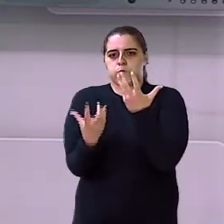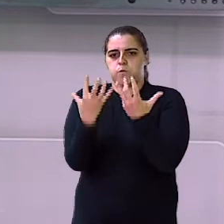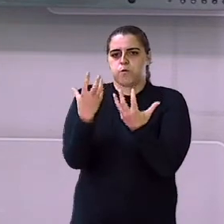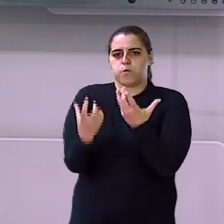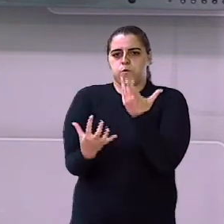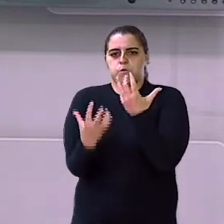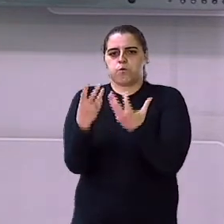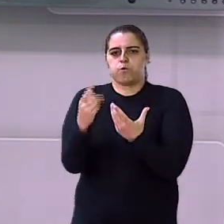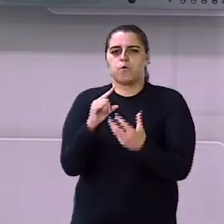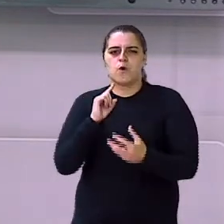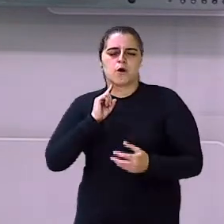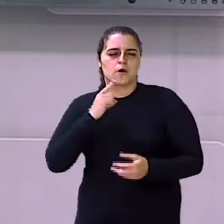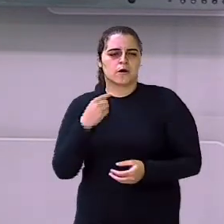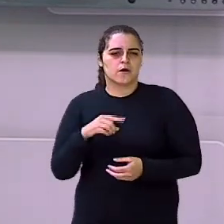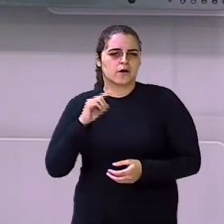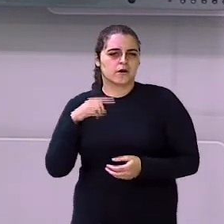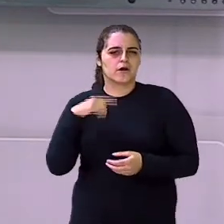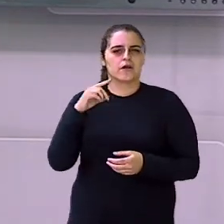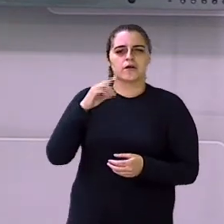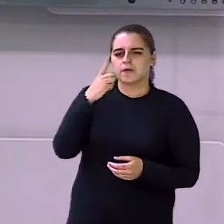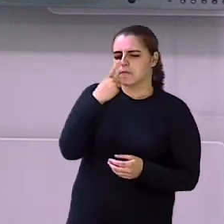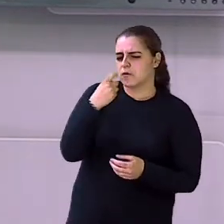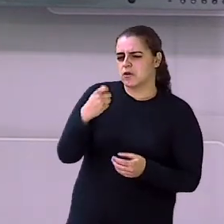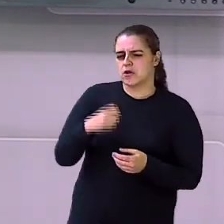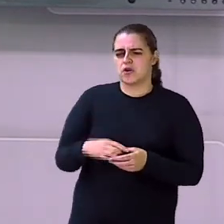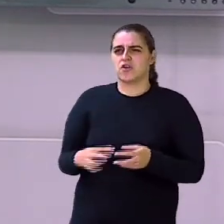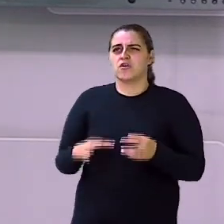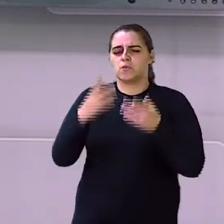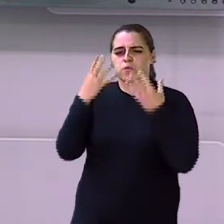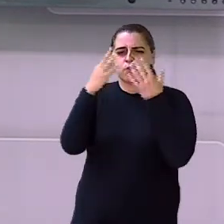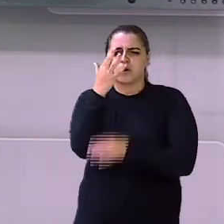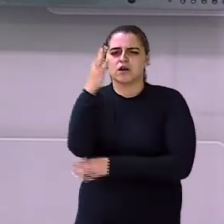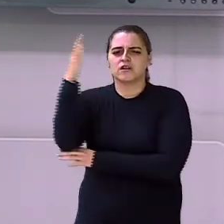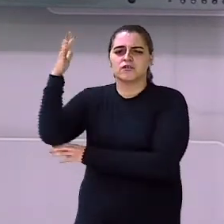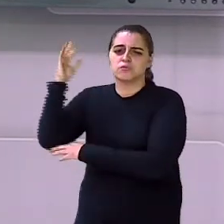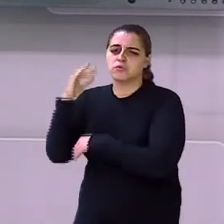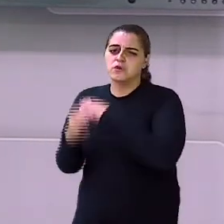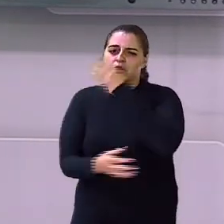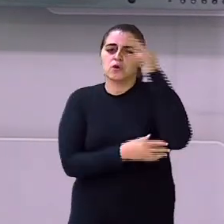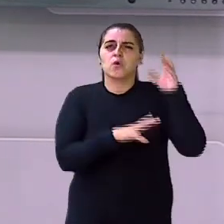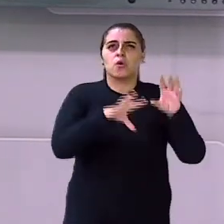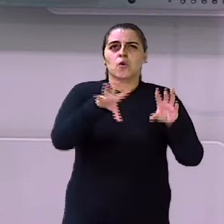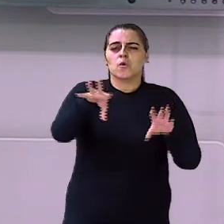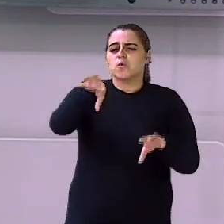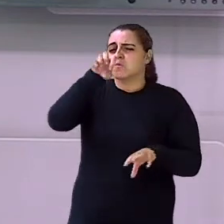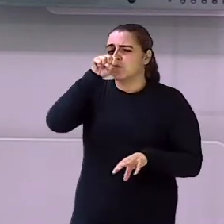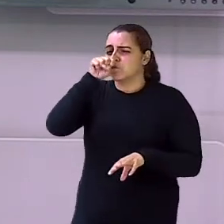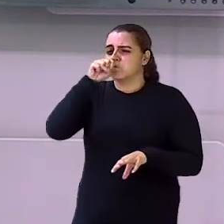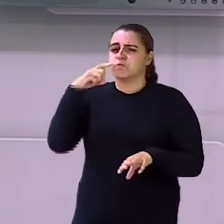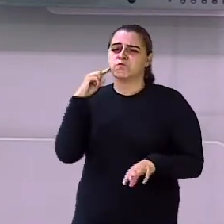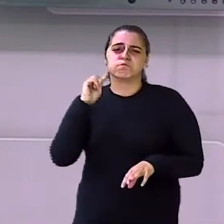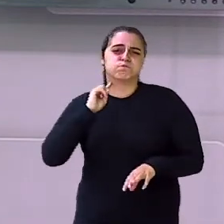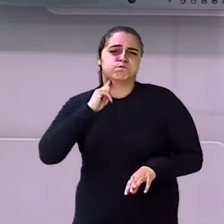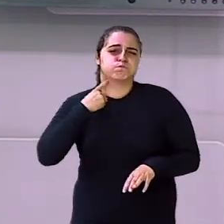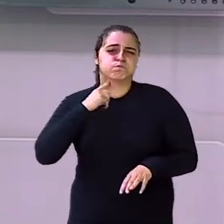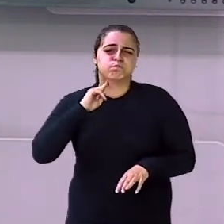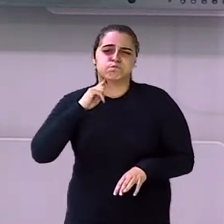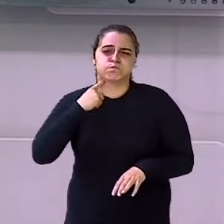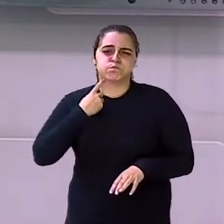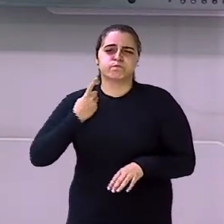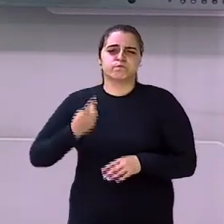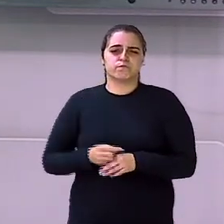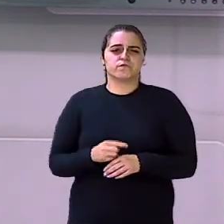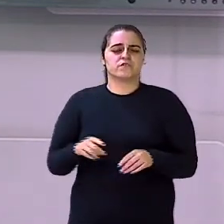E queima nossas árvores E queima tudo E faz aquele Poluição Que o ar fica sujo Por causa da fumaça